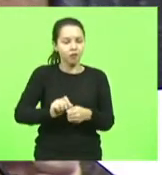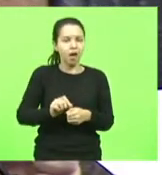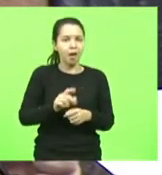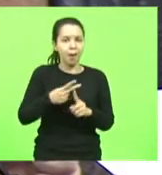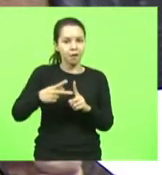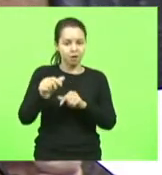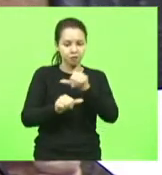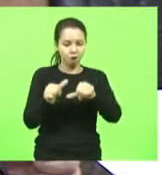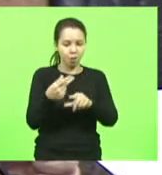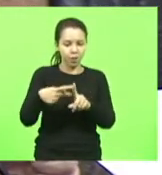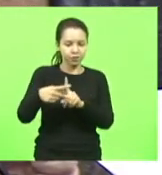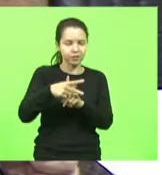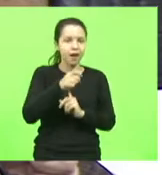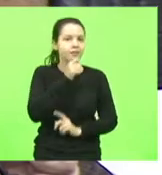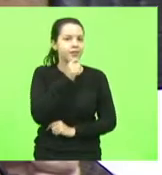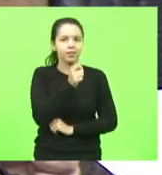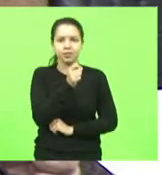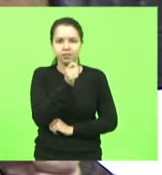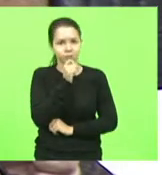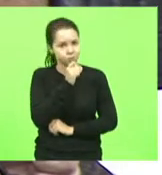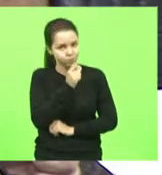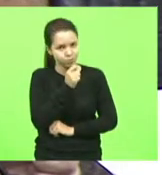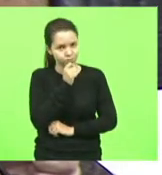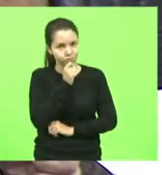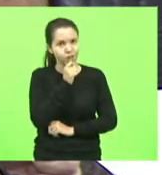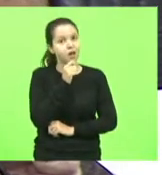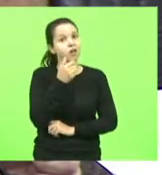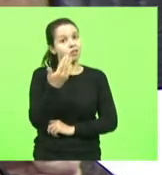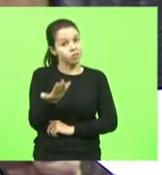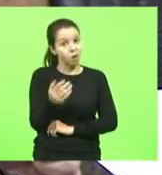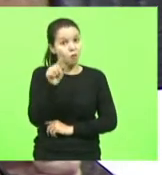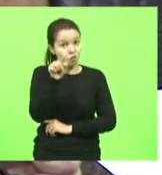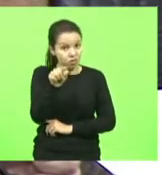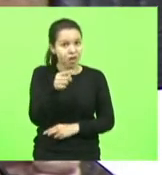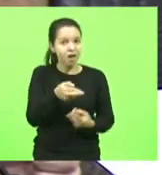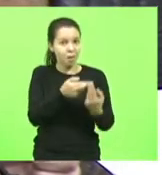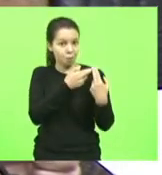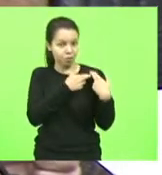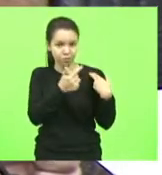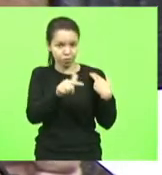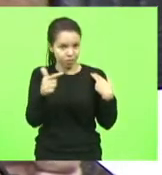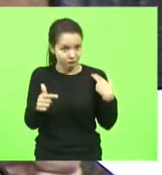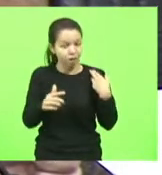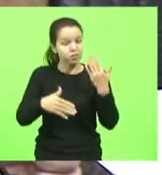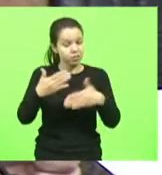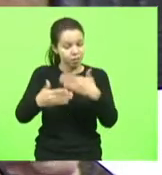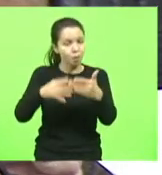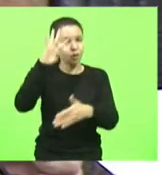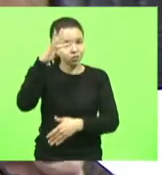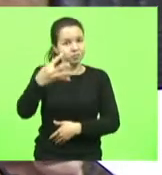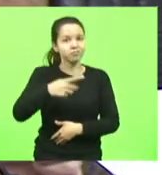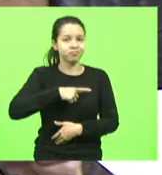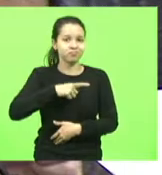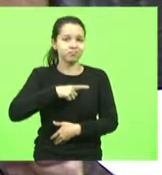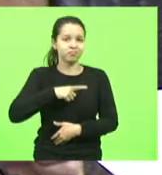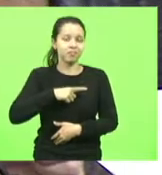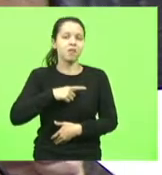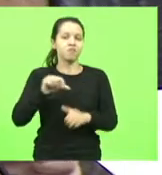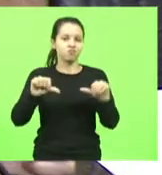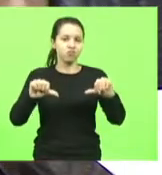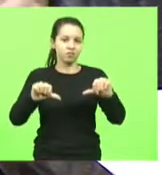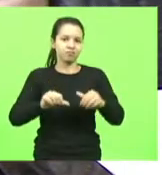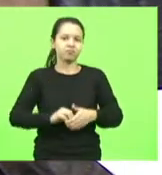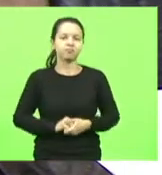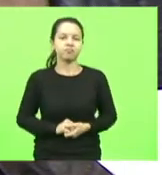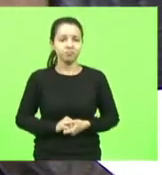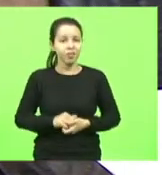previdenciária. Pois é, e quando você é irresponsável, o custo vem ali na frente, as consequências aparecem. A gente pode até às vezes querer